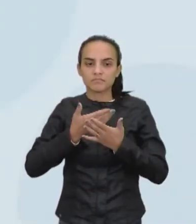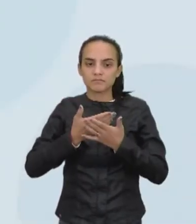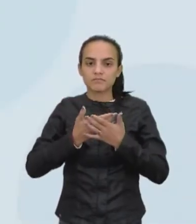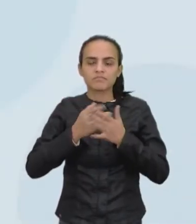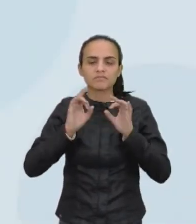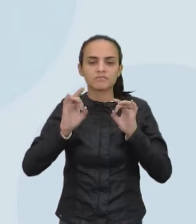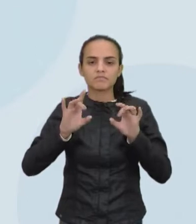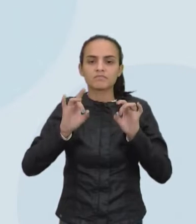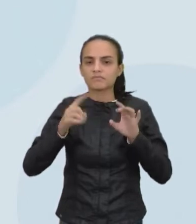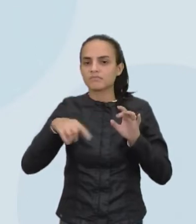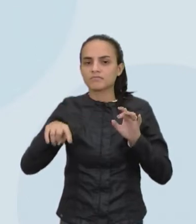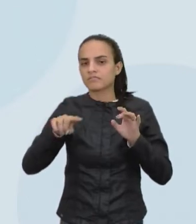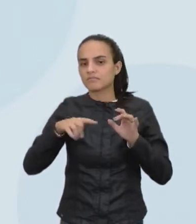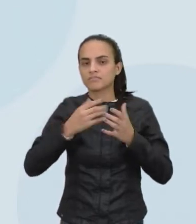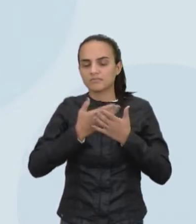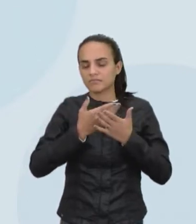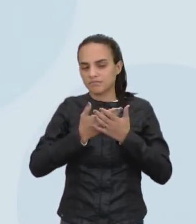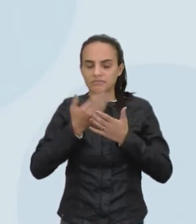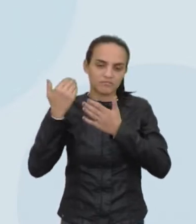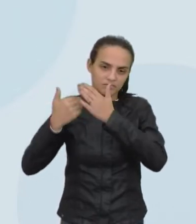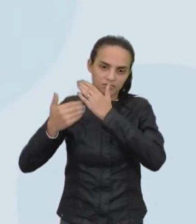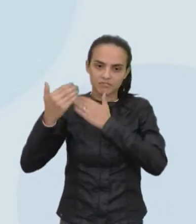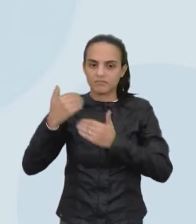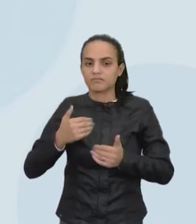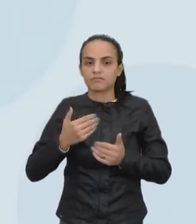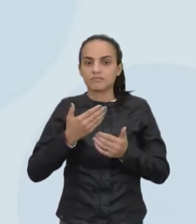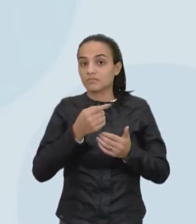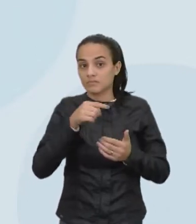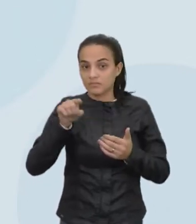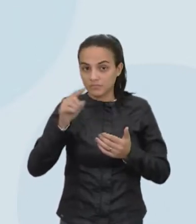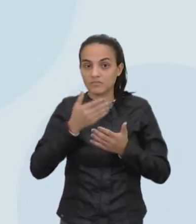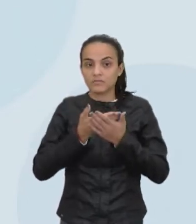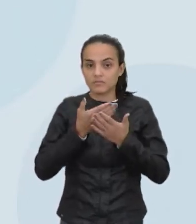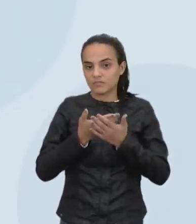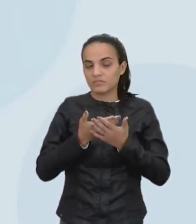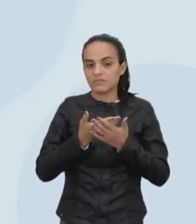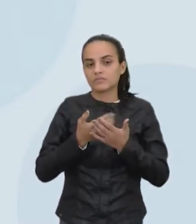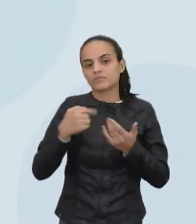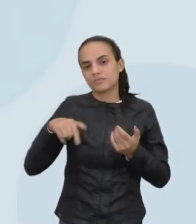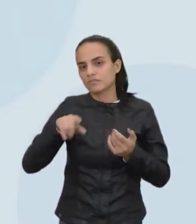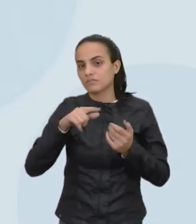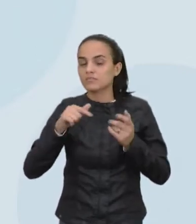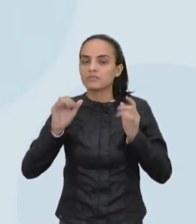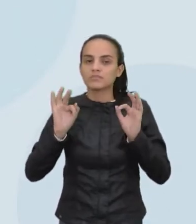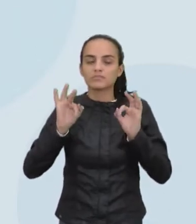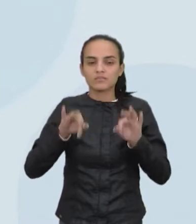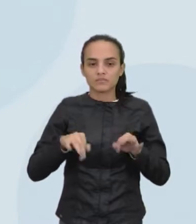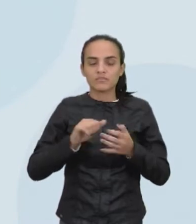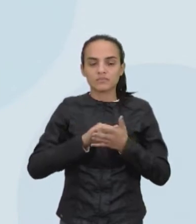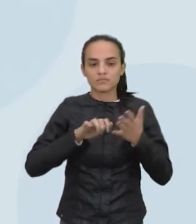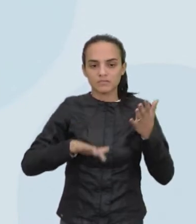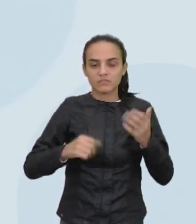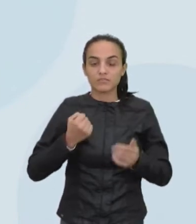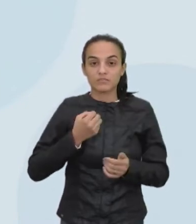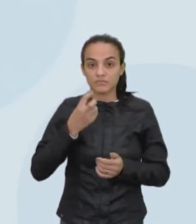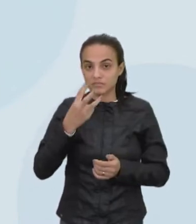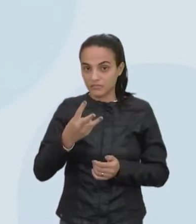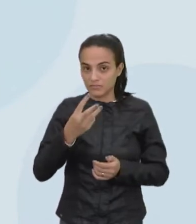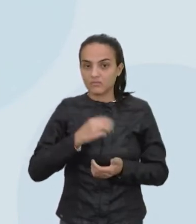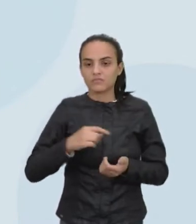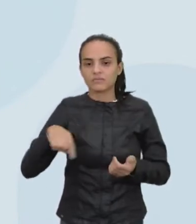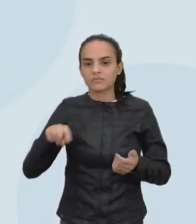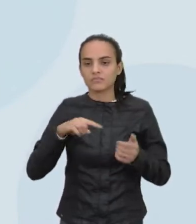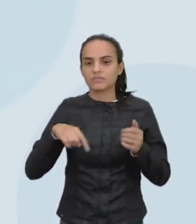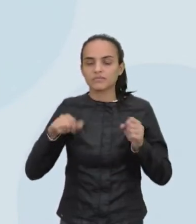especialmente na nossa aula passada, né? Na nossa última aula, então, nós finalizamos a atividade 3, então,